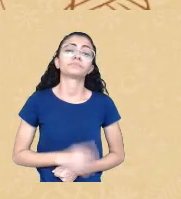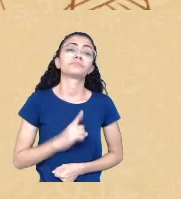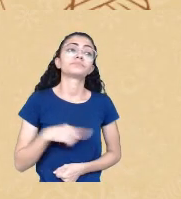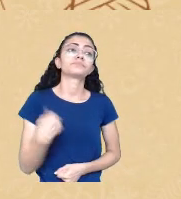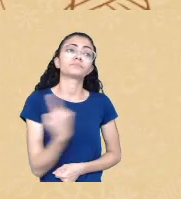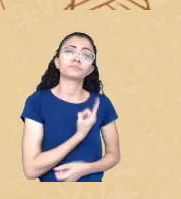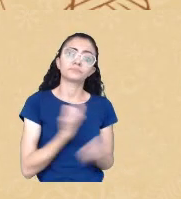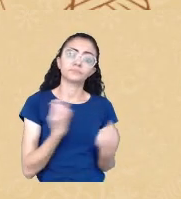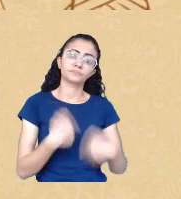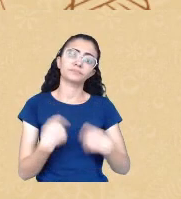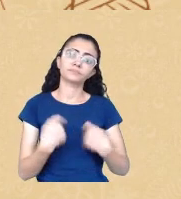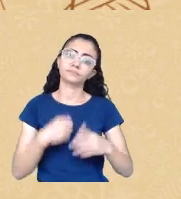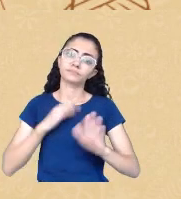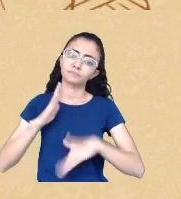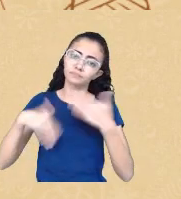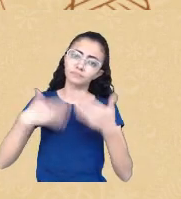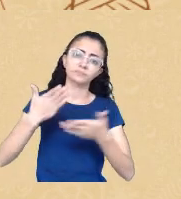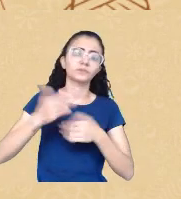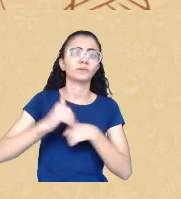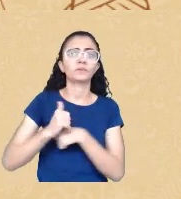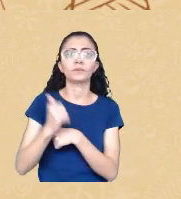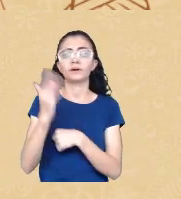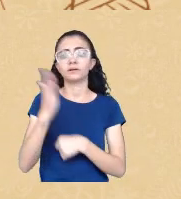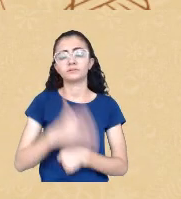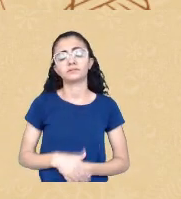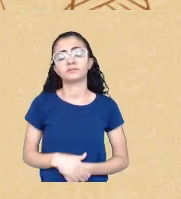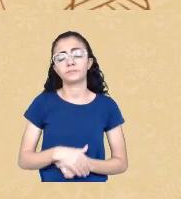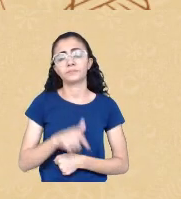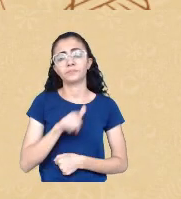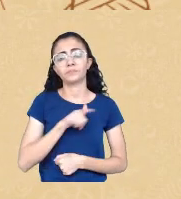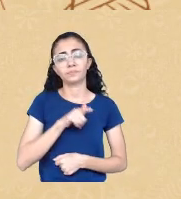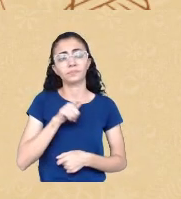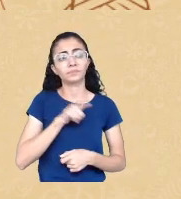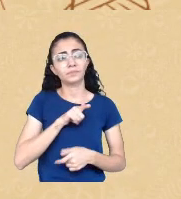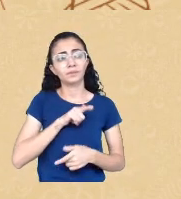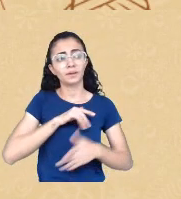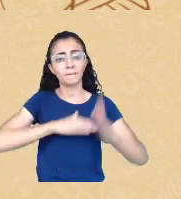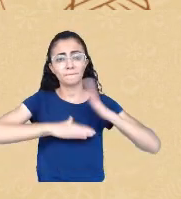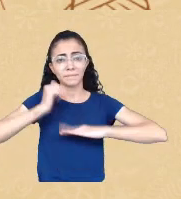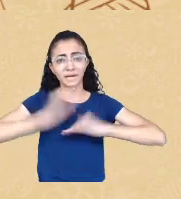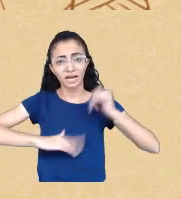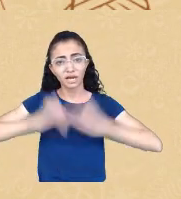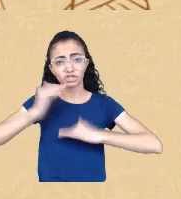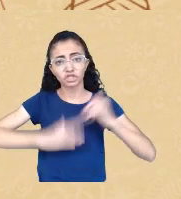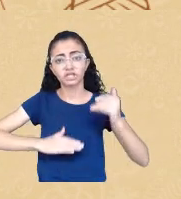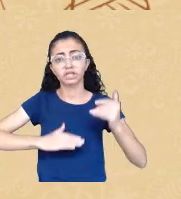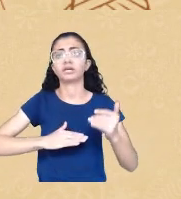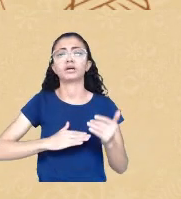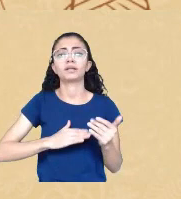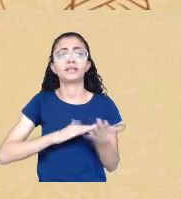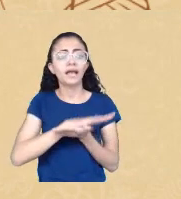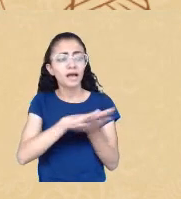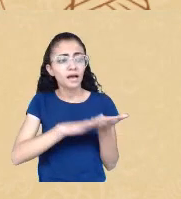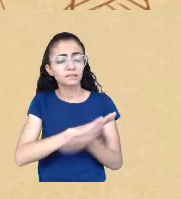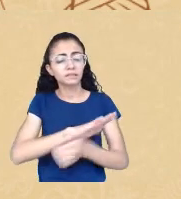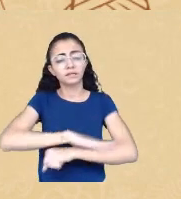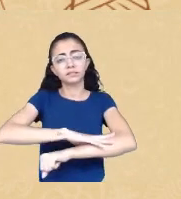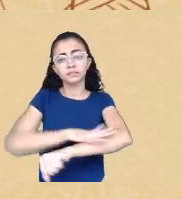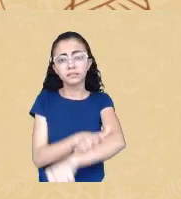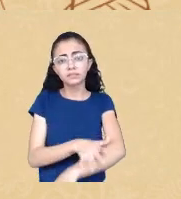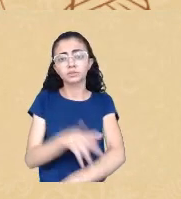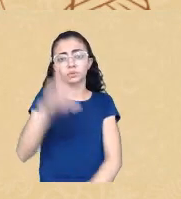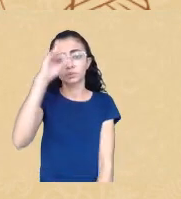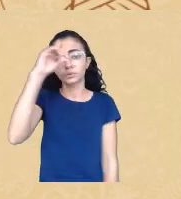disso eu preciso ter práticas antirracistas no meu cotidiano o